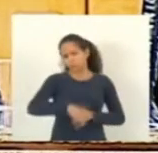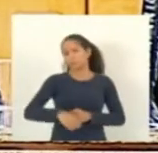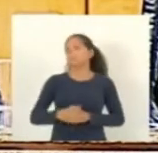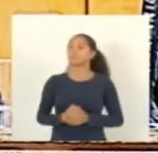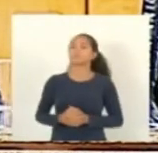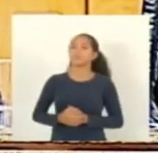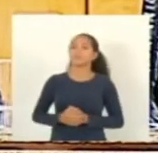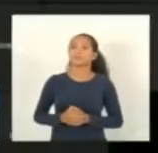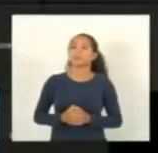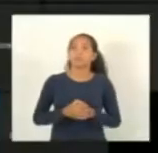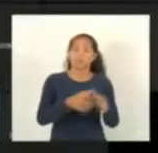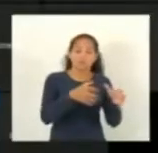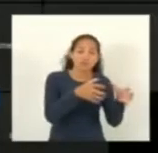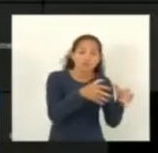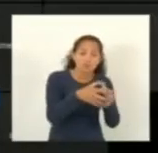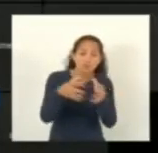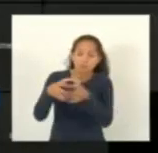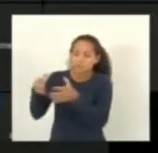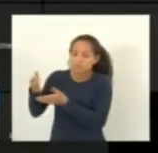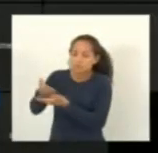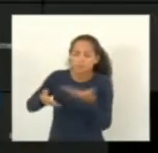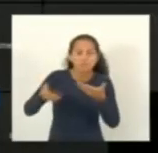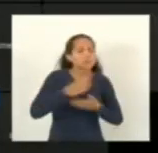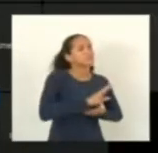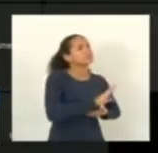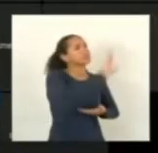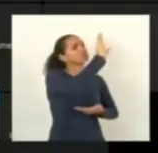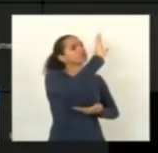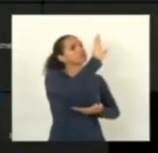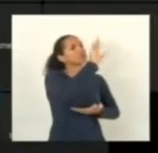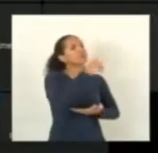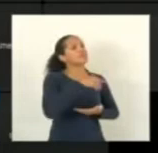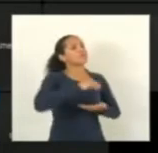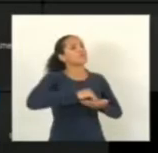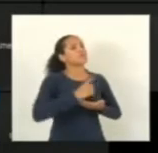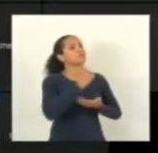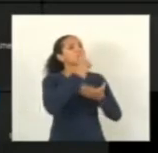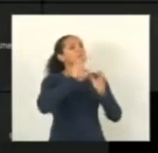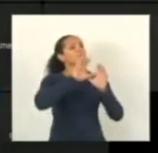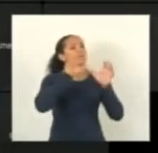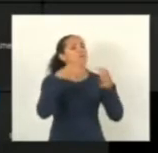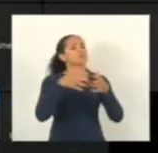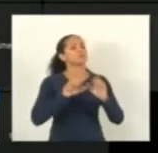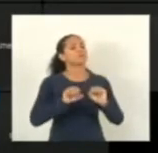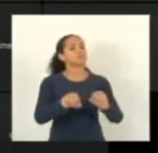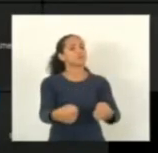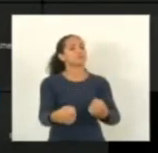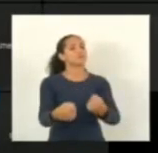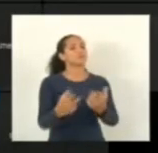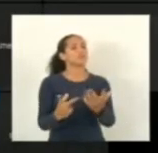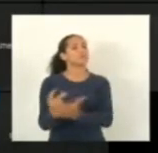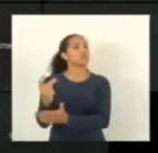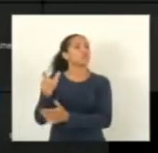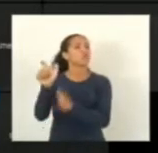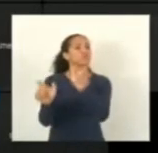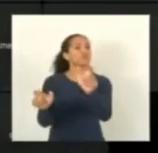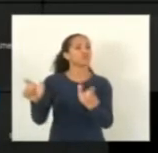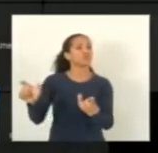finalizando nas comissões reunidas deputado Marcelo ainda tem a comissão de defesa do consumidor deputado Vandinho Leite